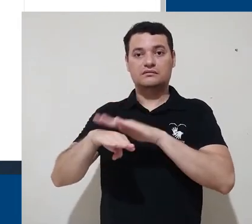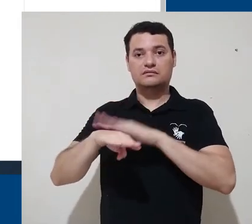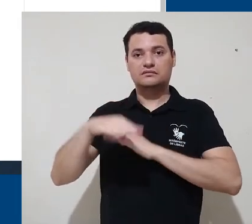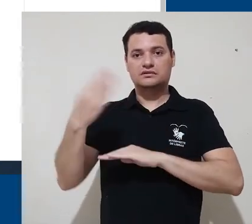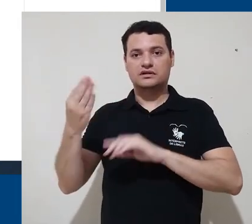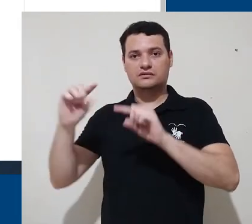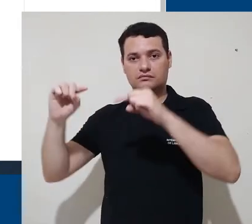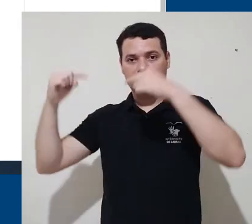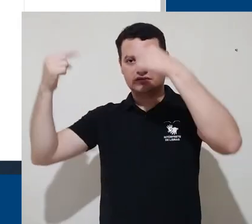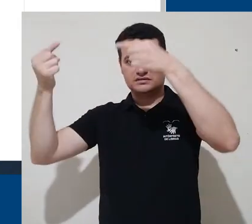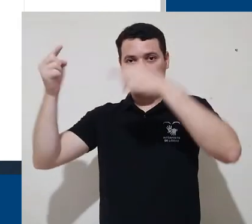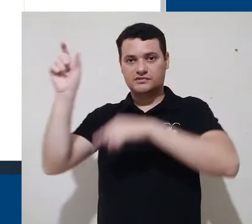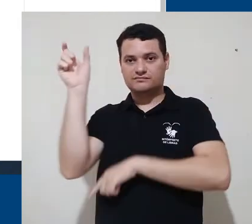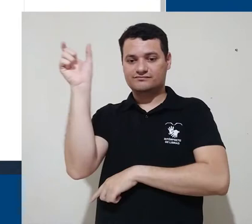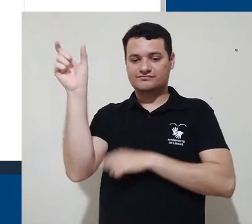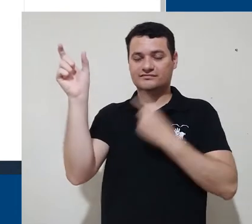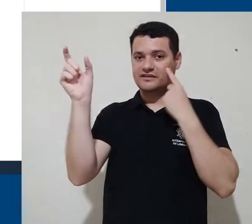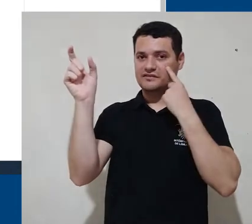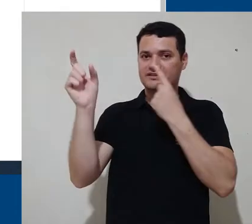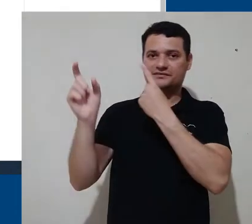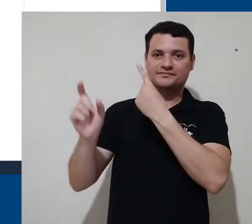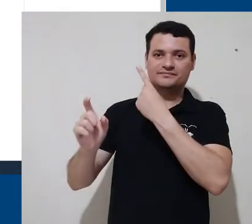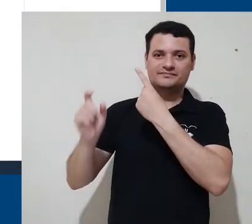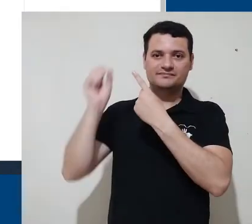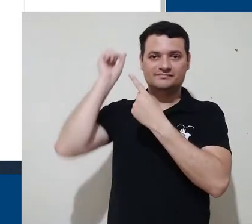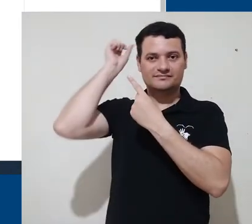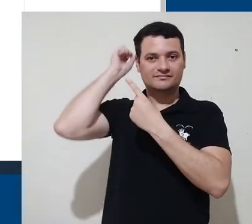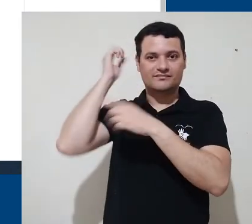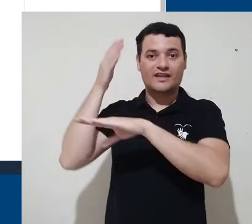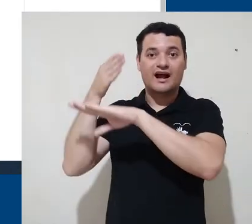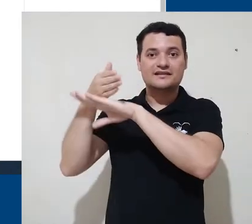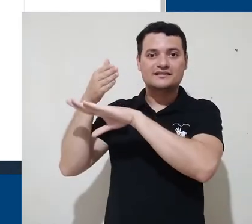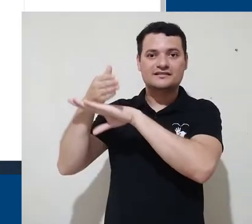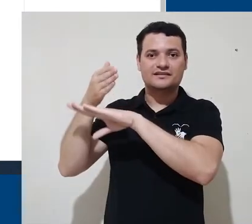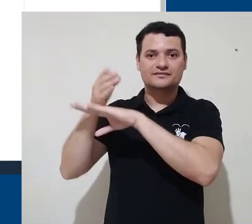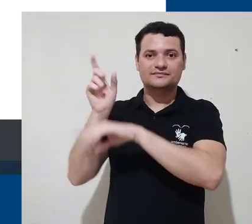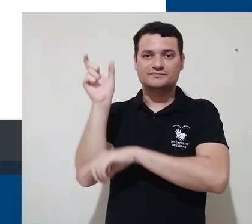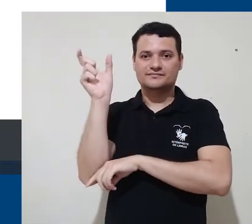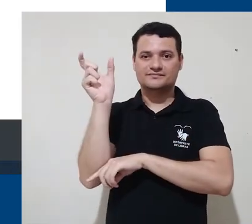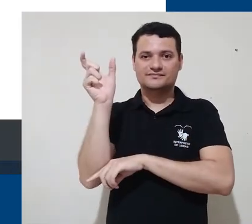na parte superior da tela e acessar o link Acessar.